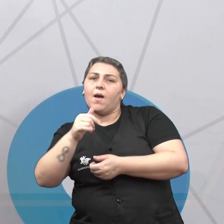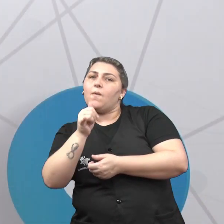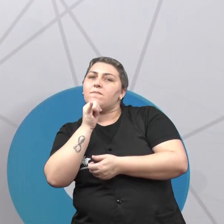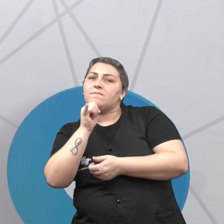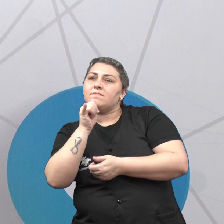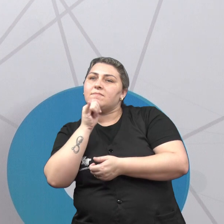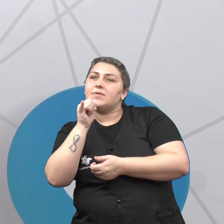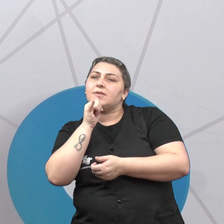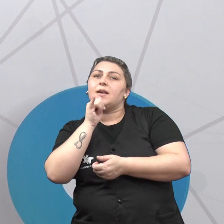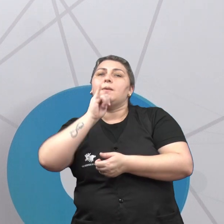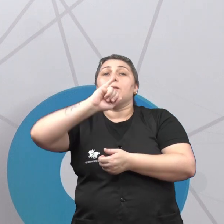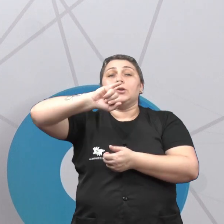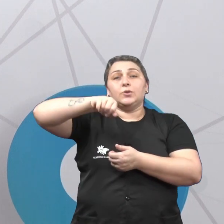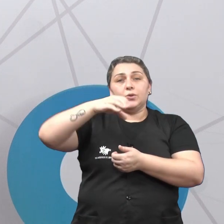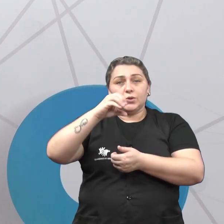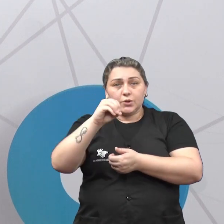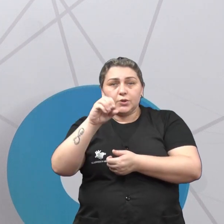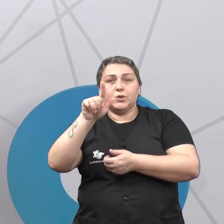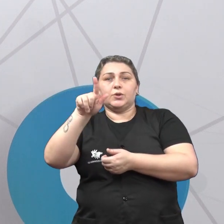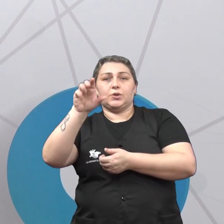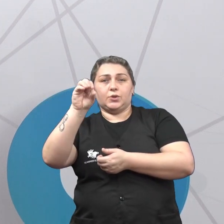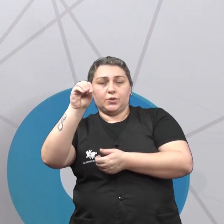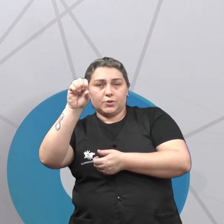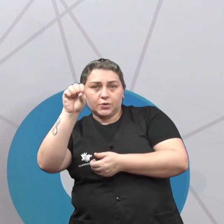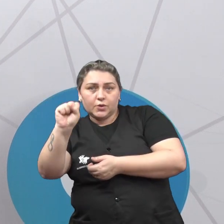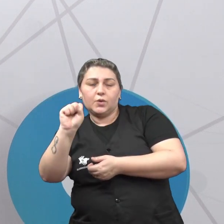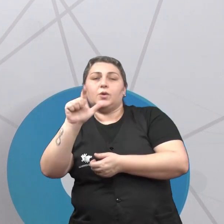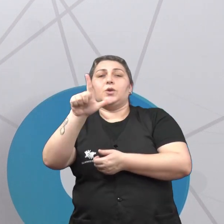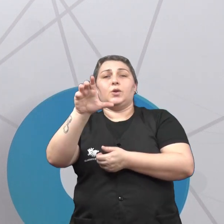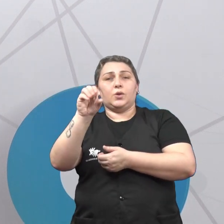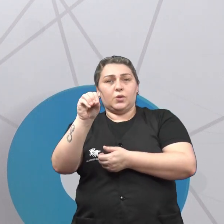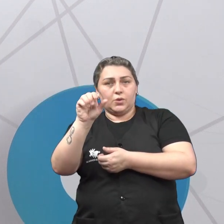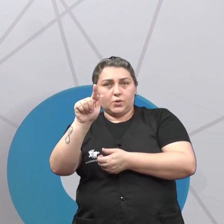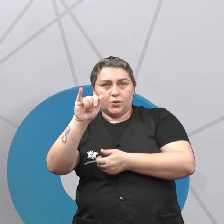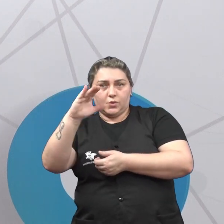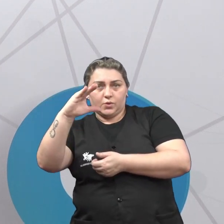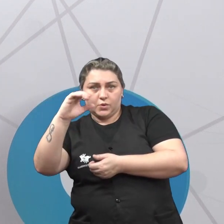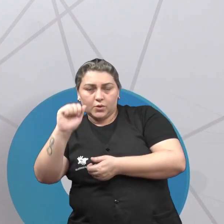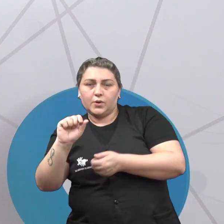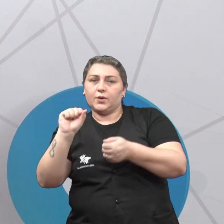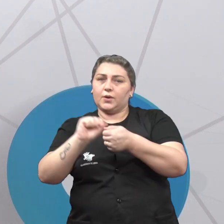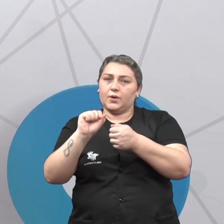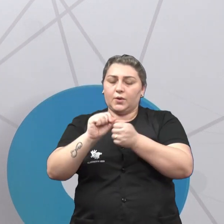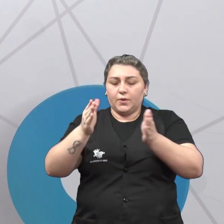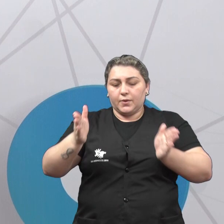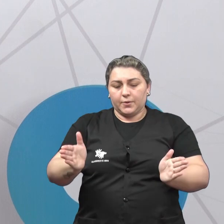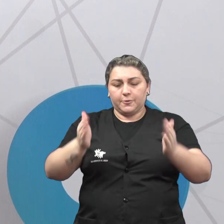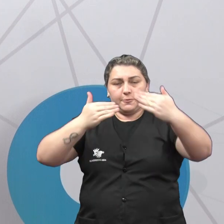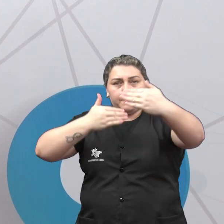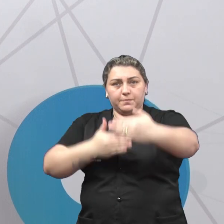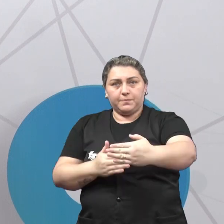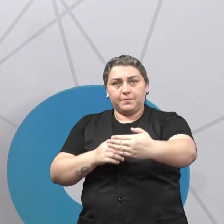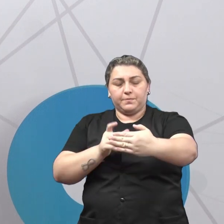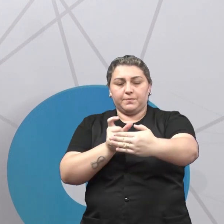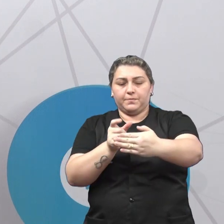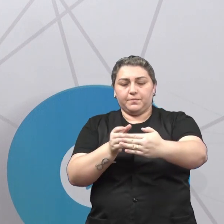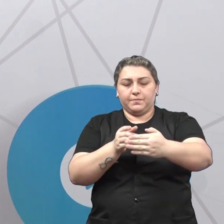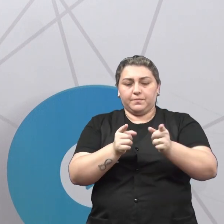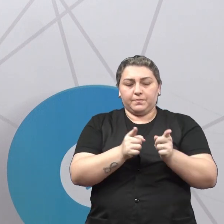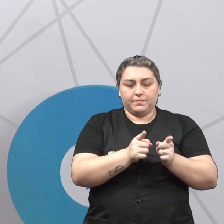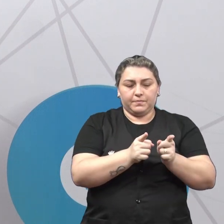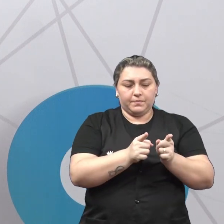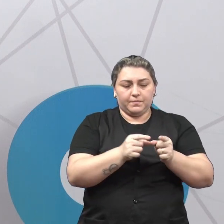nesse slide anterior, os jogos de lógica são aqueles, normalmente, que a gente utiliza tabuleiros ou que a gente precisa